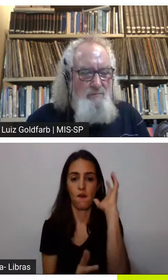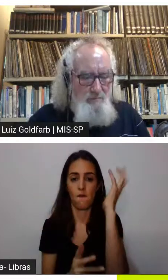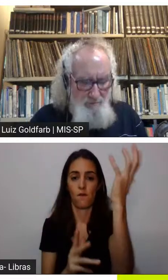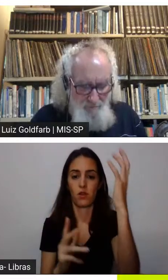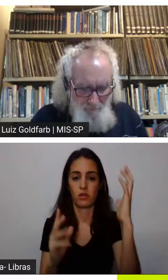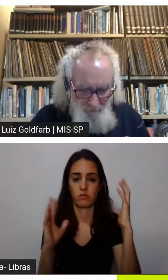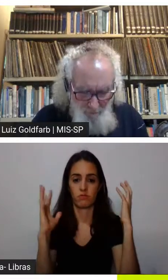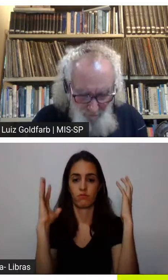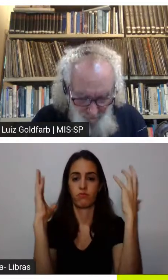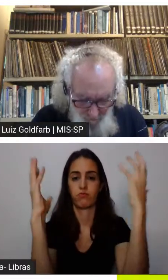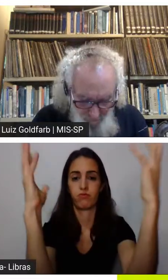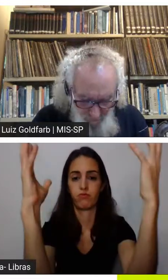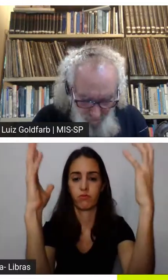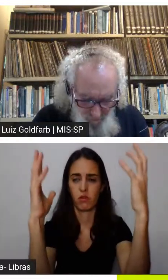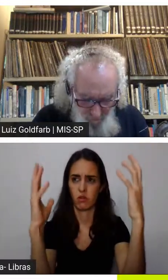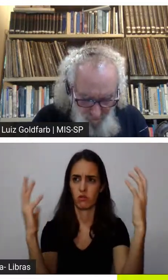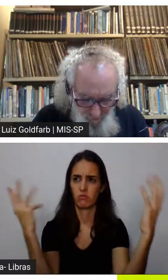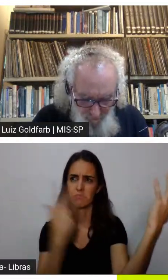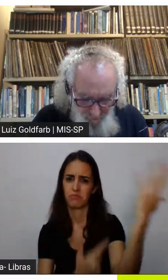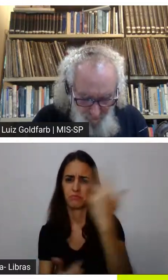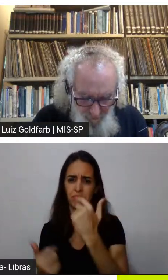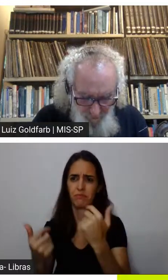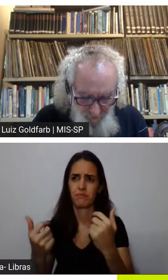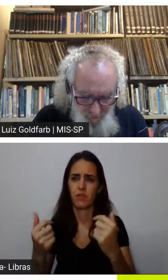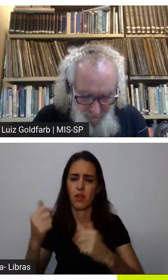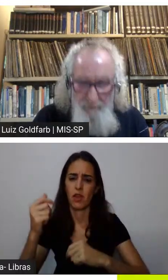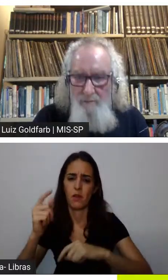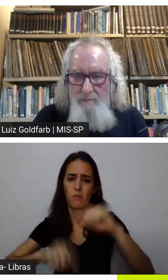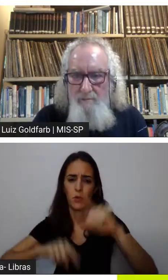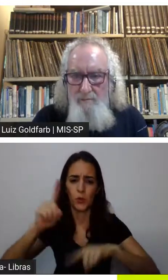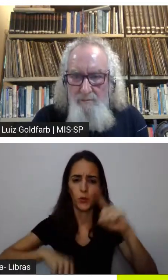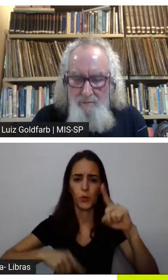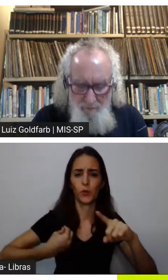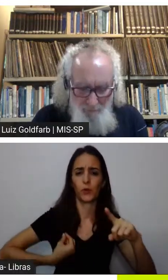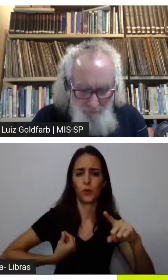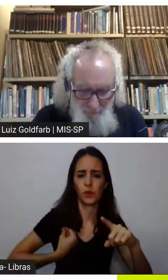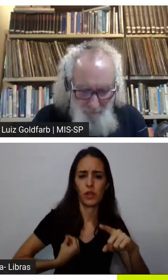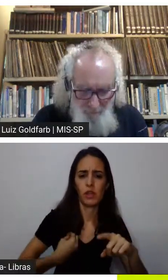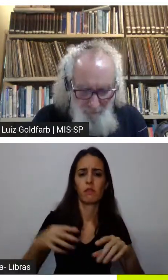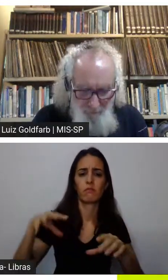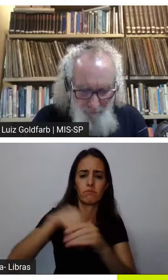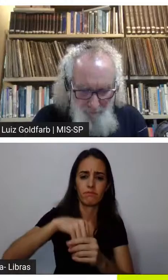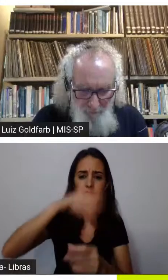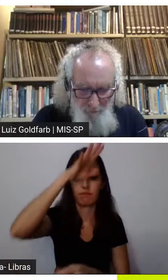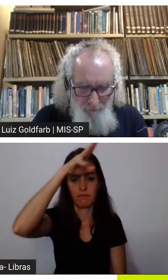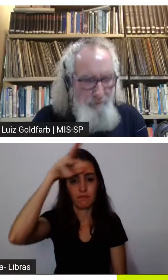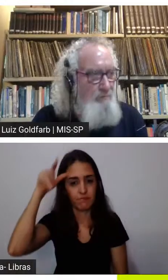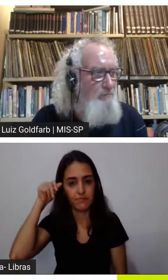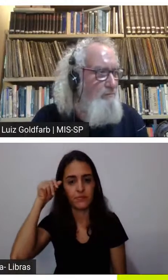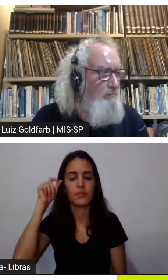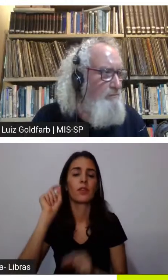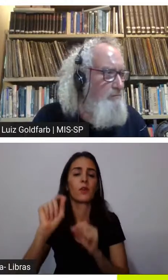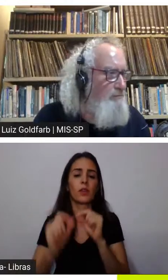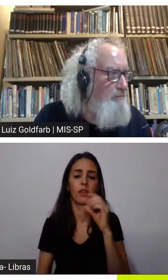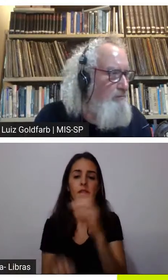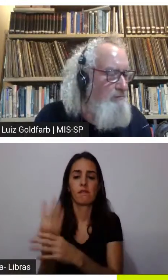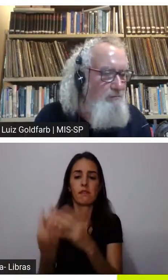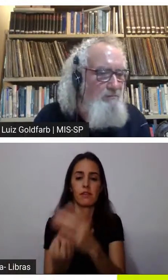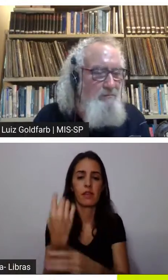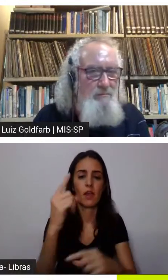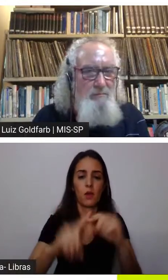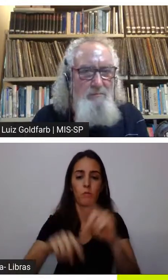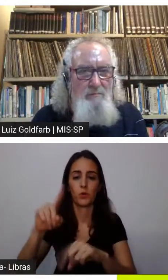riqueza da biodiversidade a diversidade de produtos de vida lá não de uma forma predatória mas para criar uma série de produtos